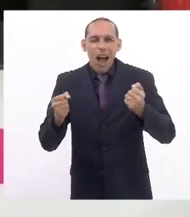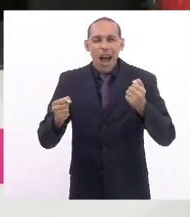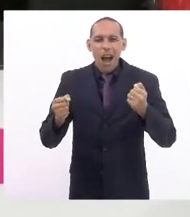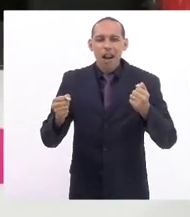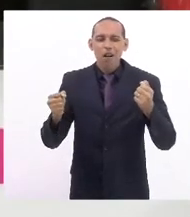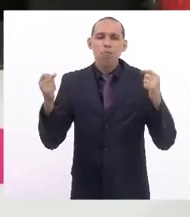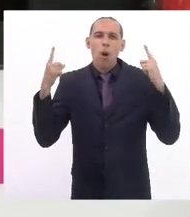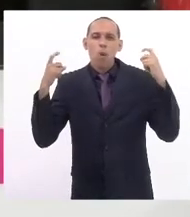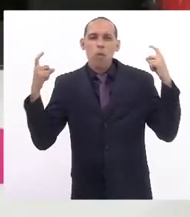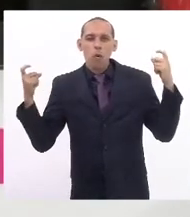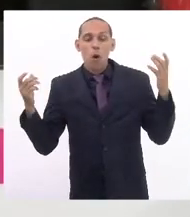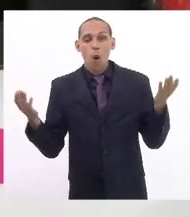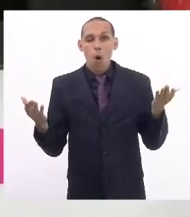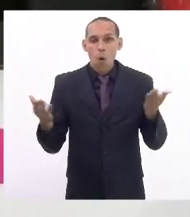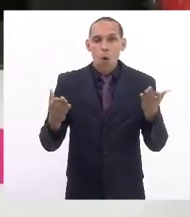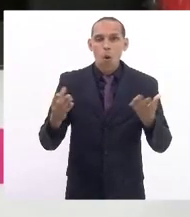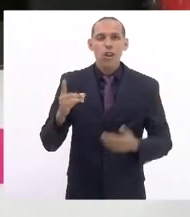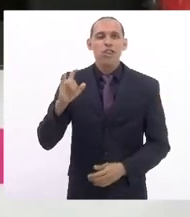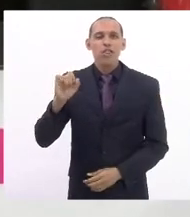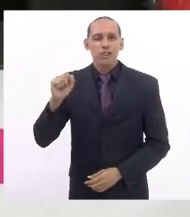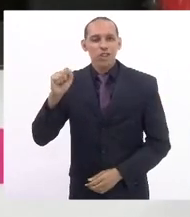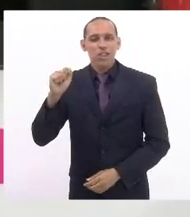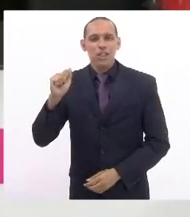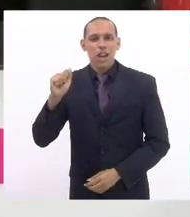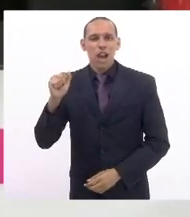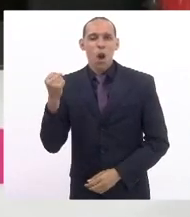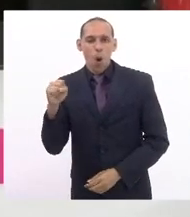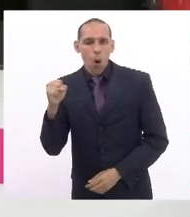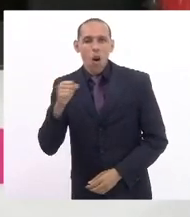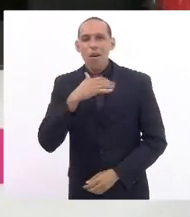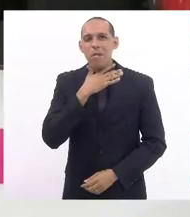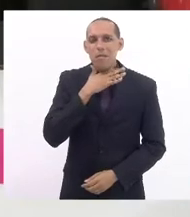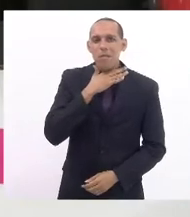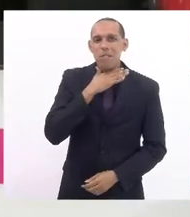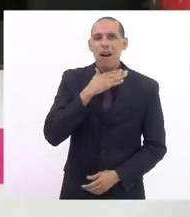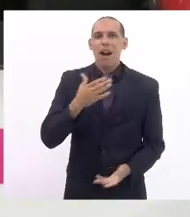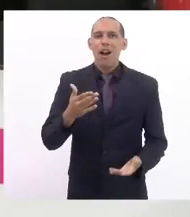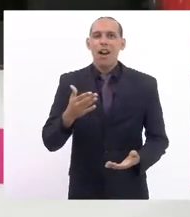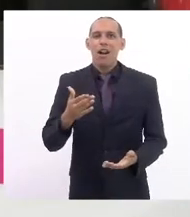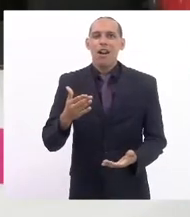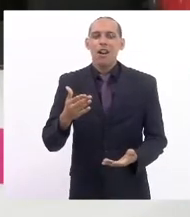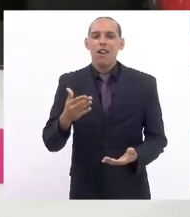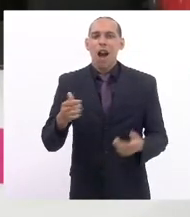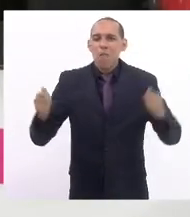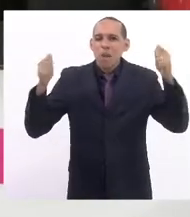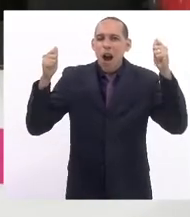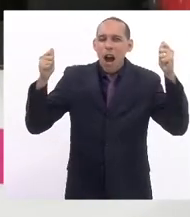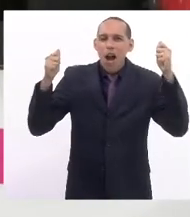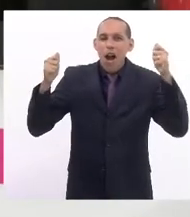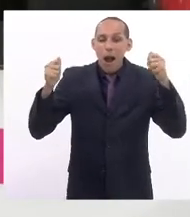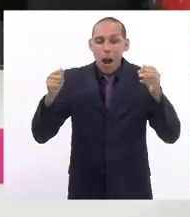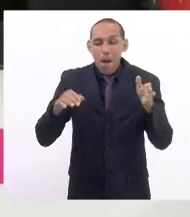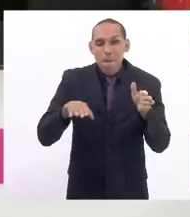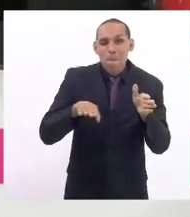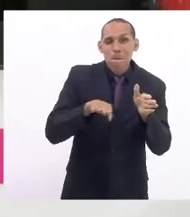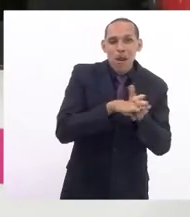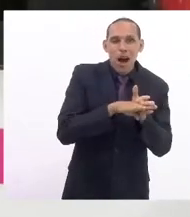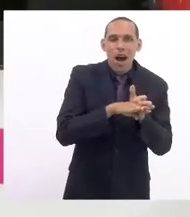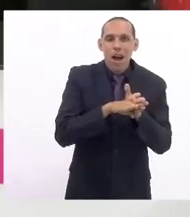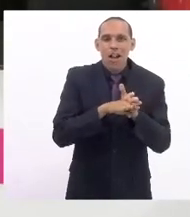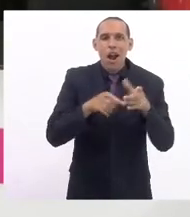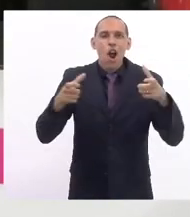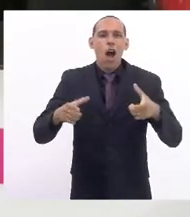manifestação do 8 de março estacione para fazer na Candelária as manifestações que